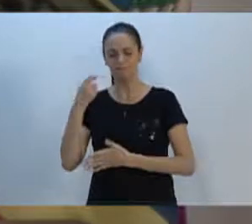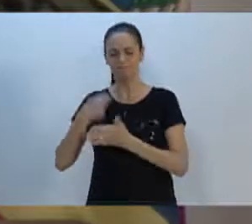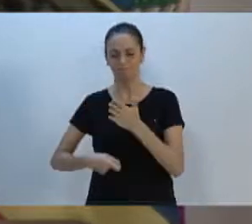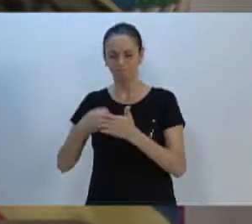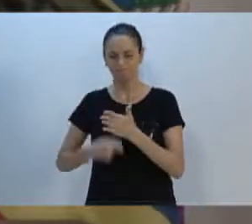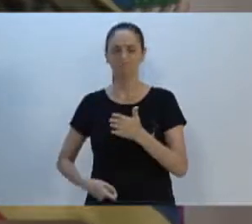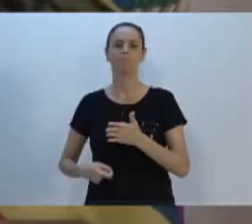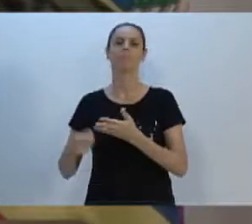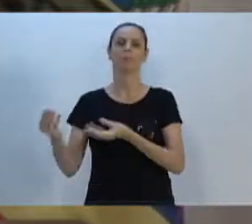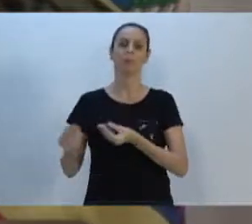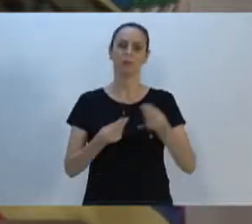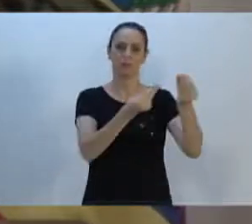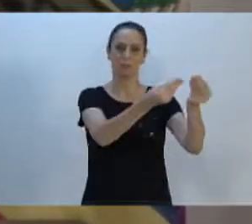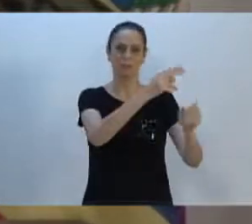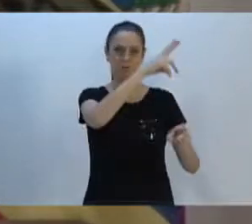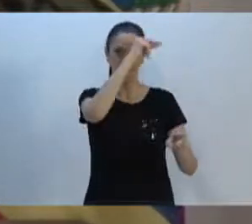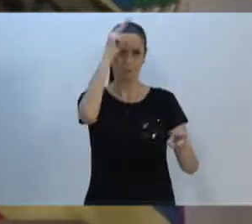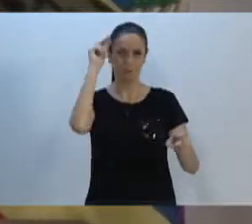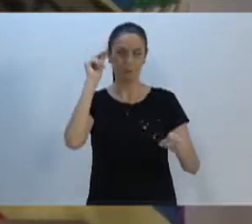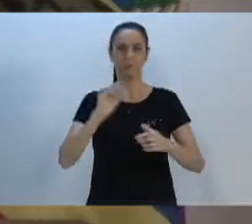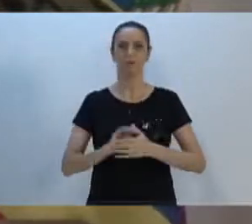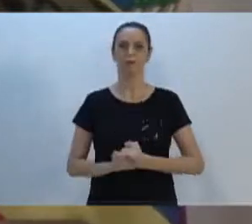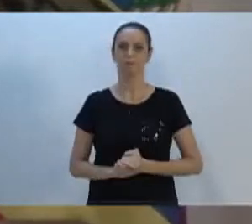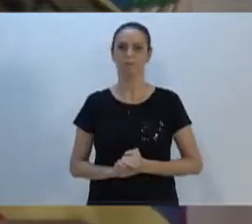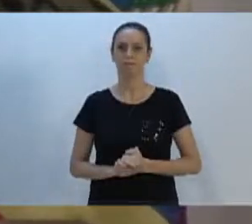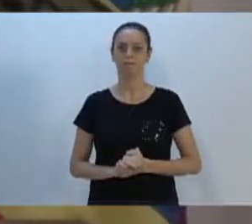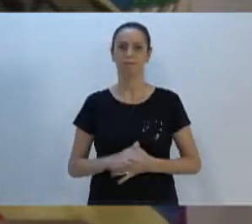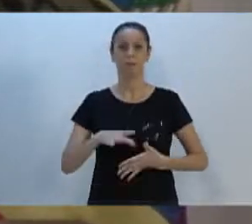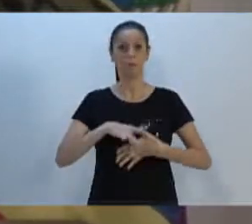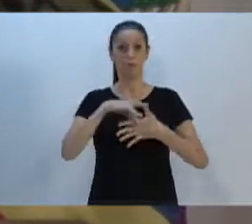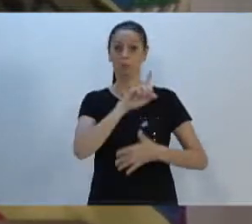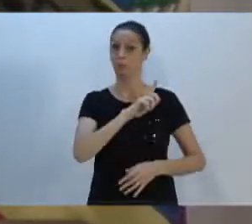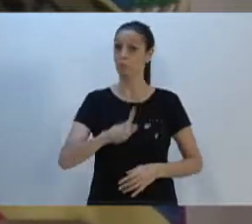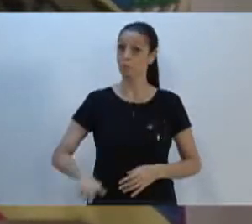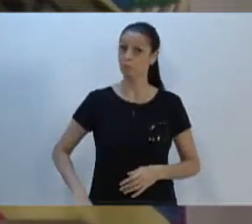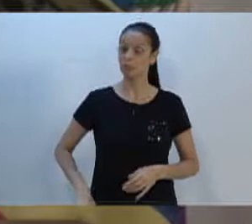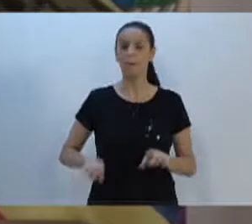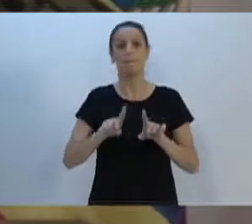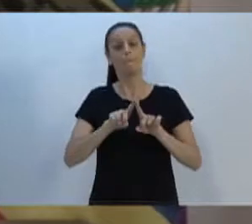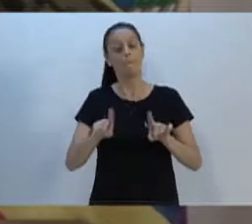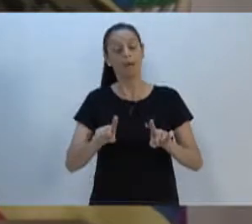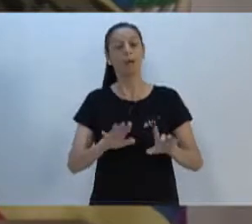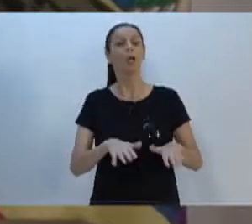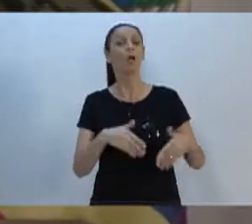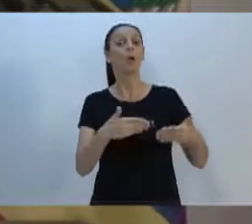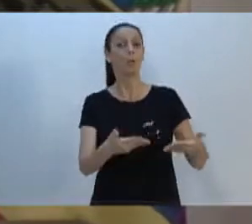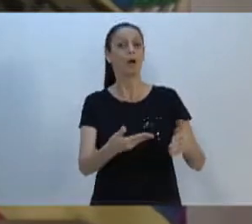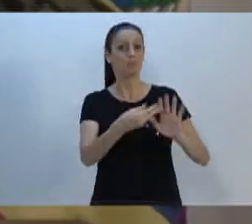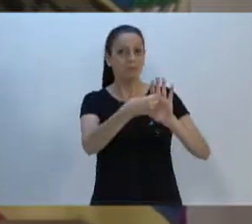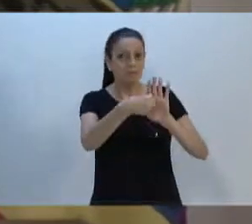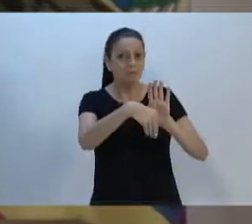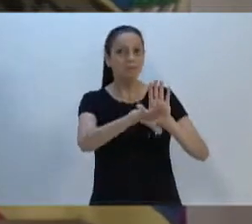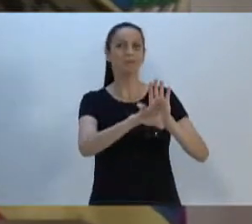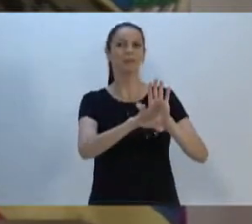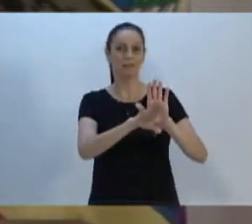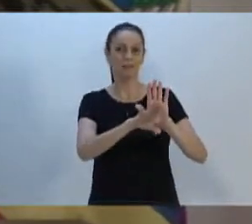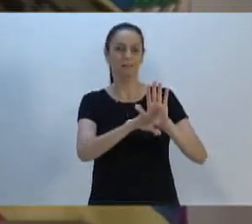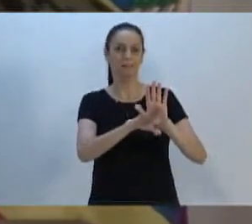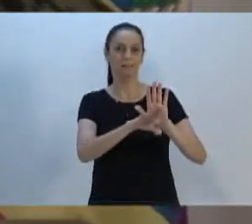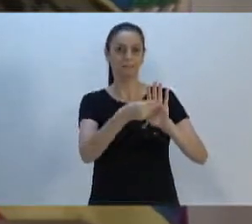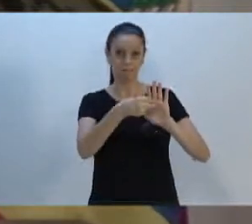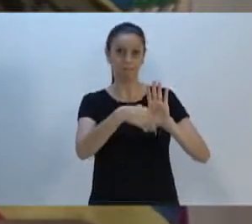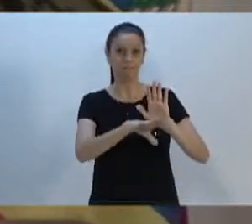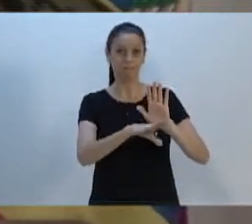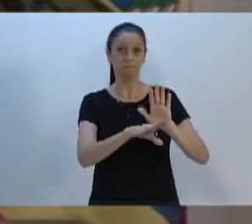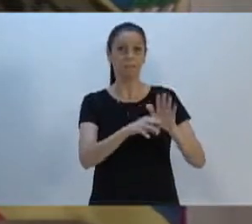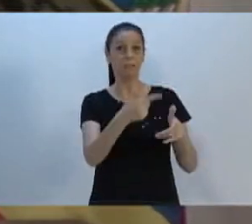encaminho ao Executivo, a vida do governo, mas quando a faz uma indicação que é